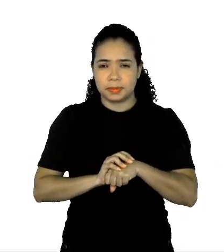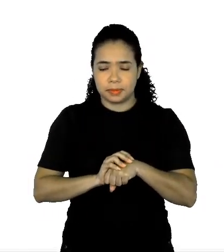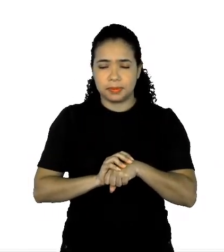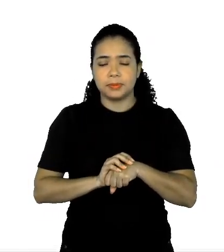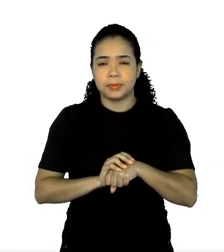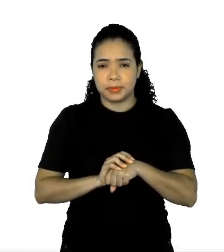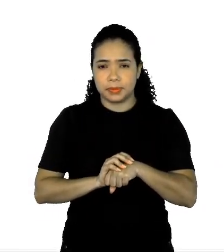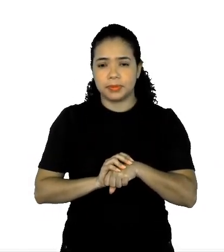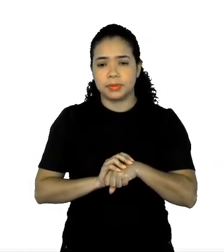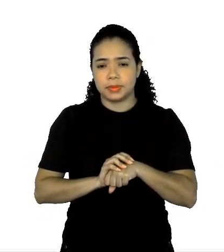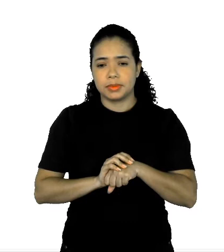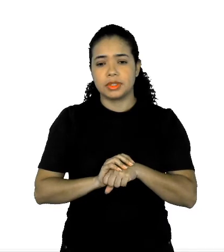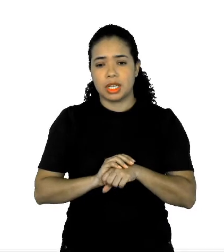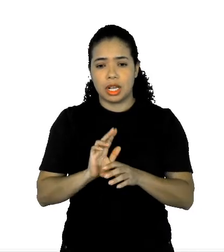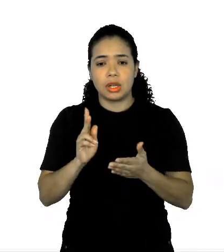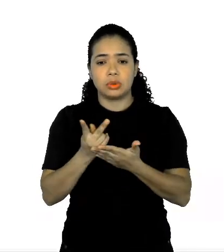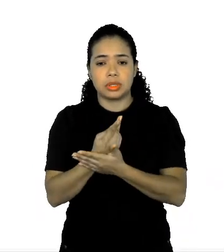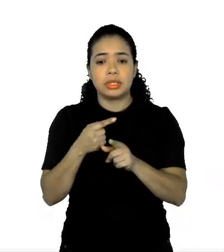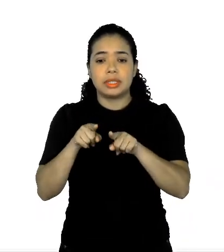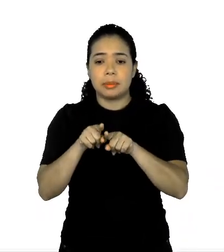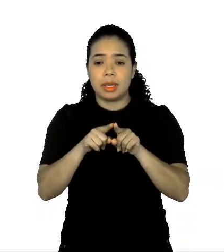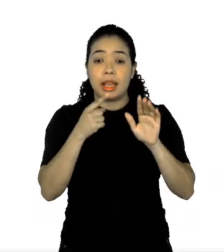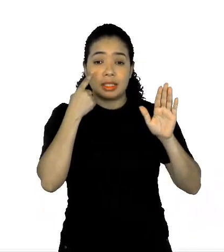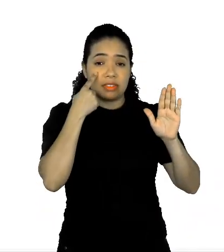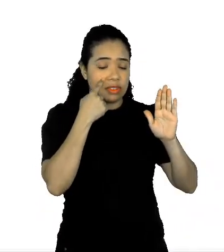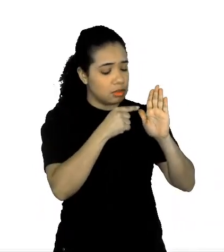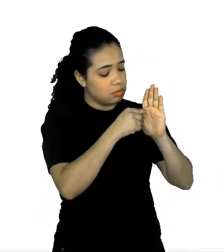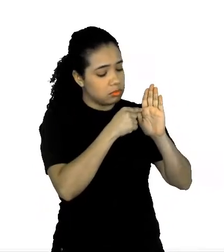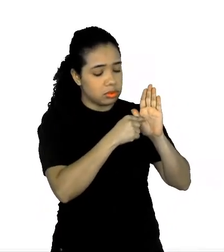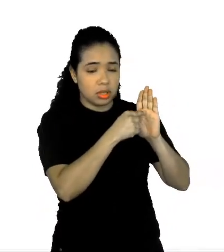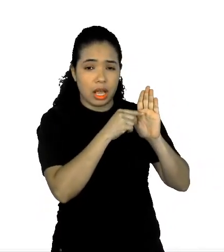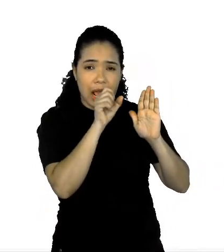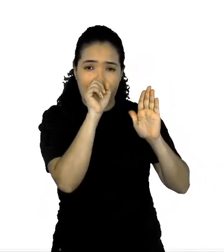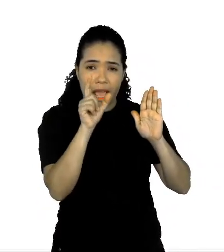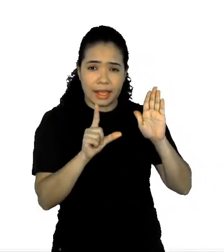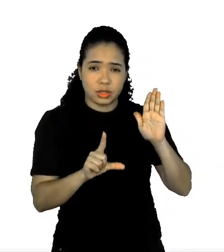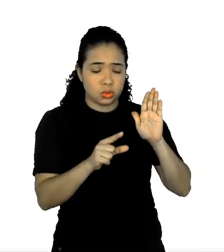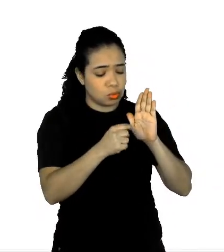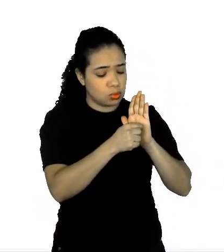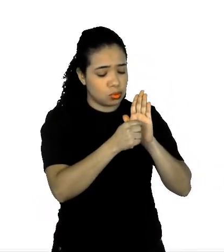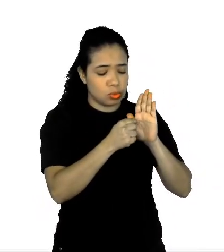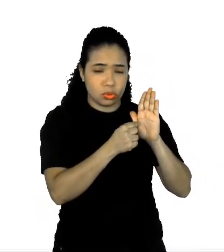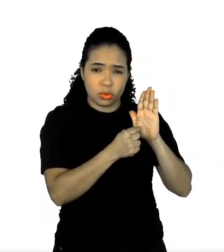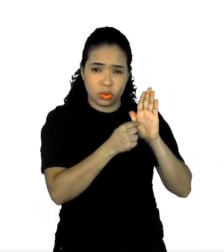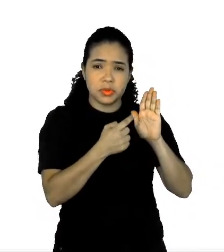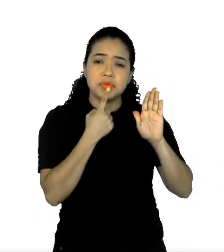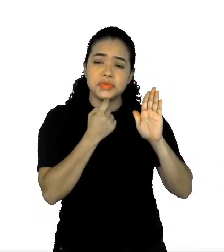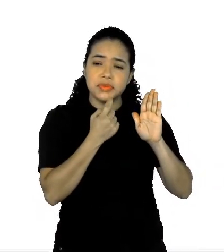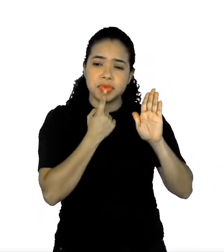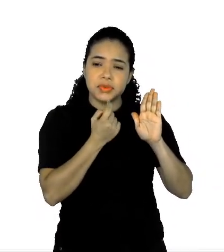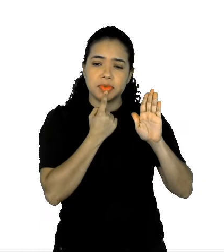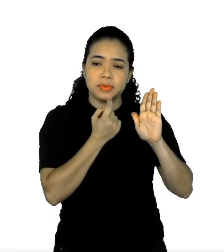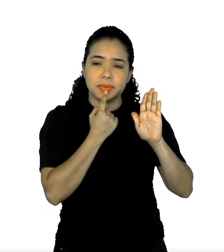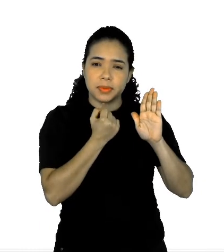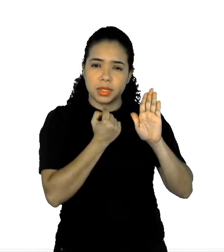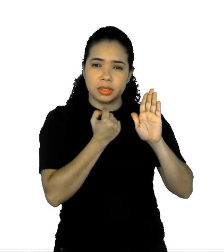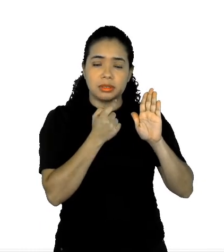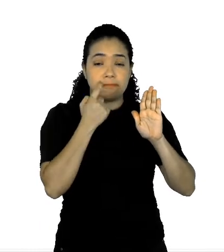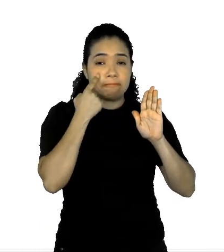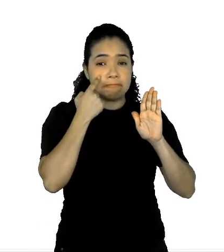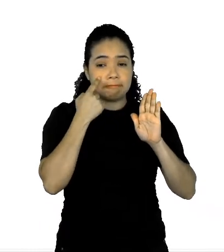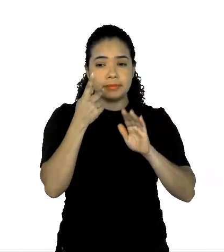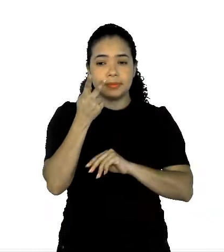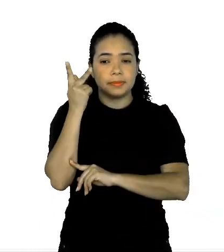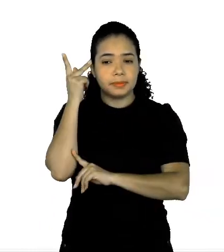doença e com os casos de mortes. Até essa data de julho, quem tava liderando aí era São Paulo, né, com